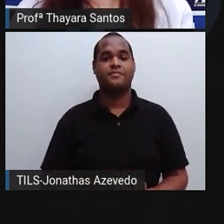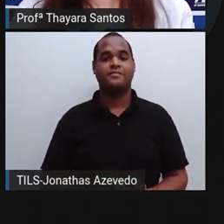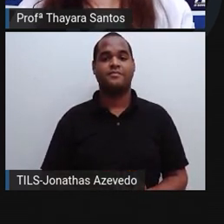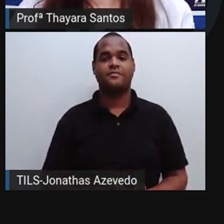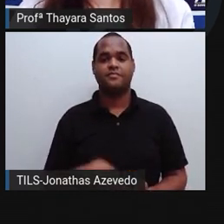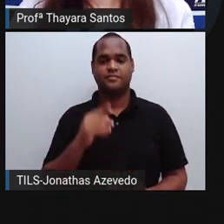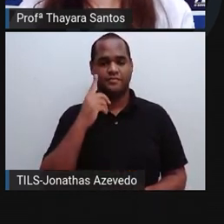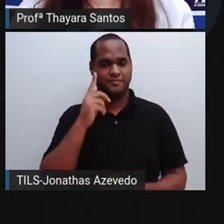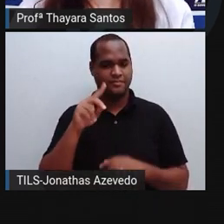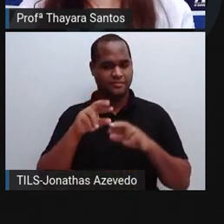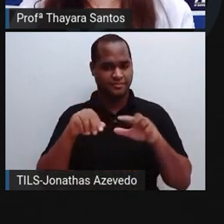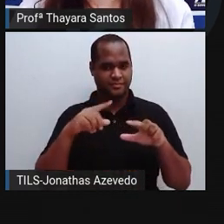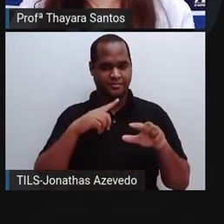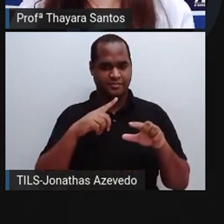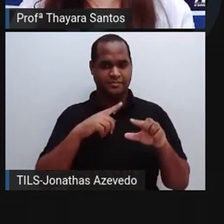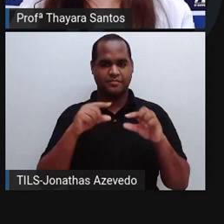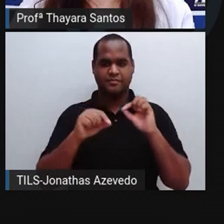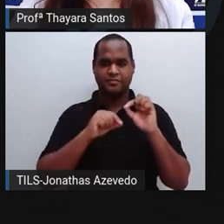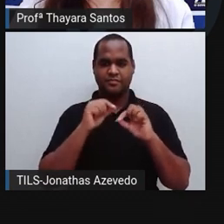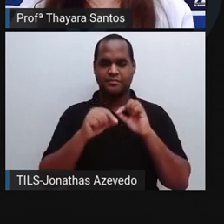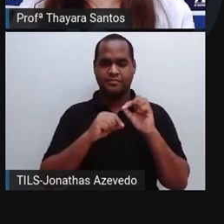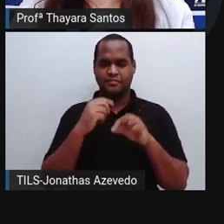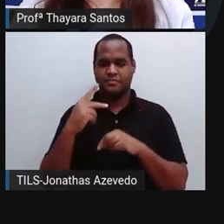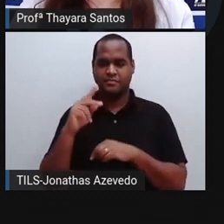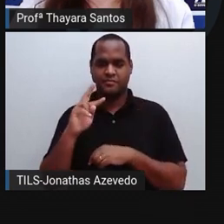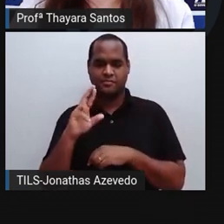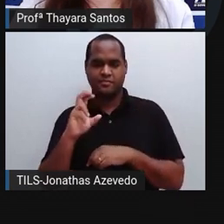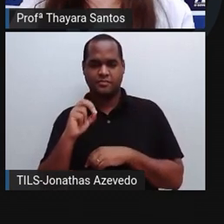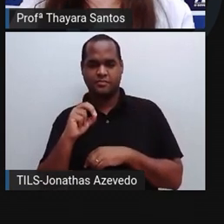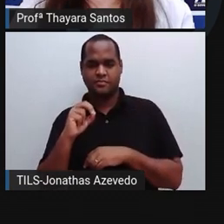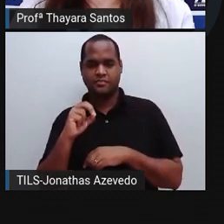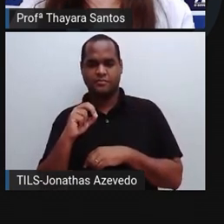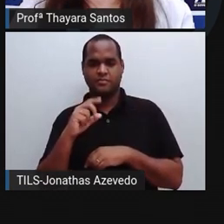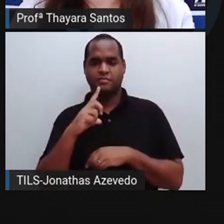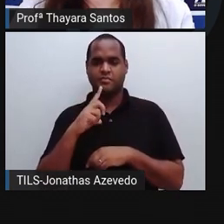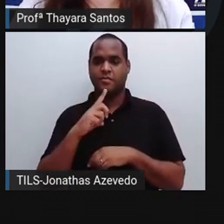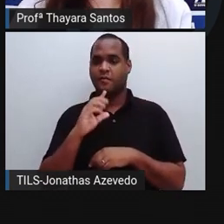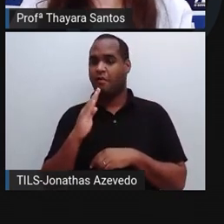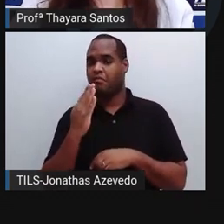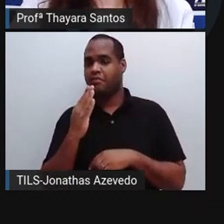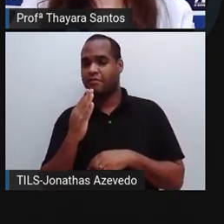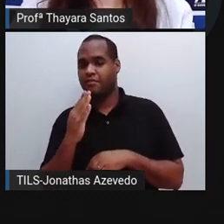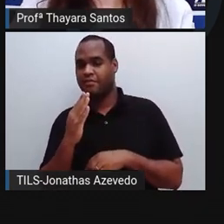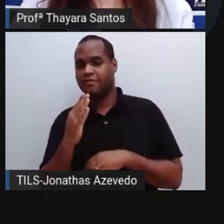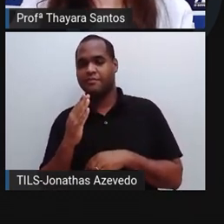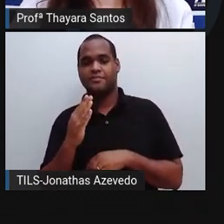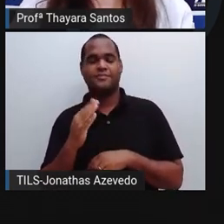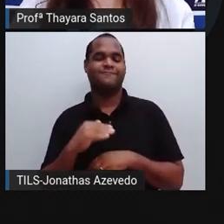O modelo atômico mais aceito atualmente é o de Bohr-Rutherford. Ah, eu acho que é falsa.